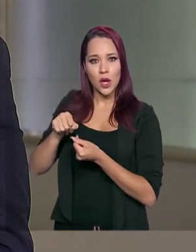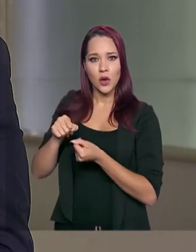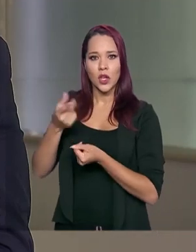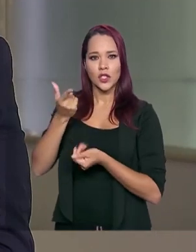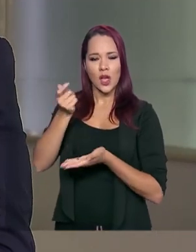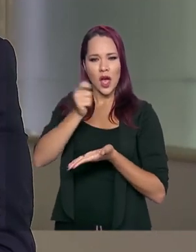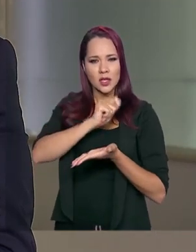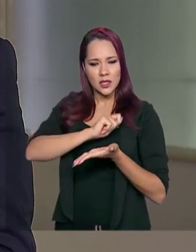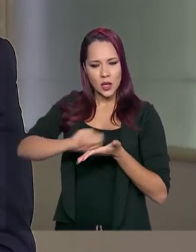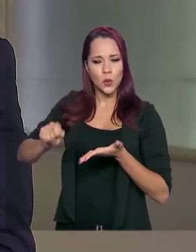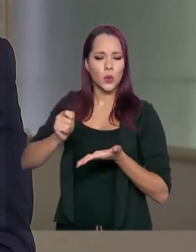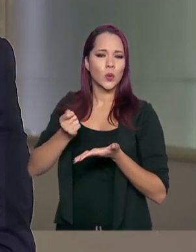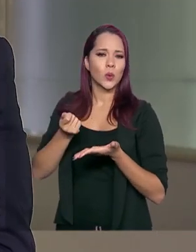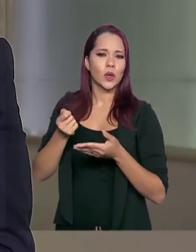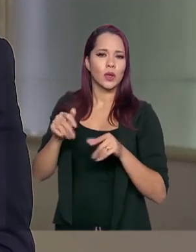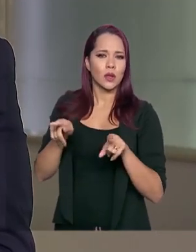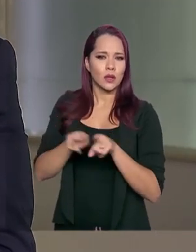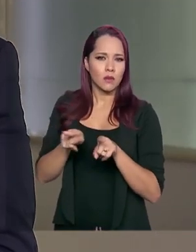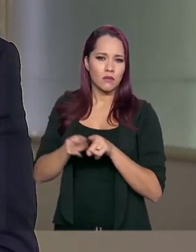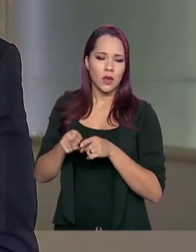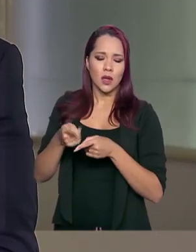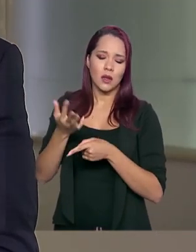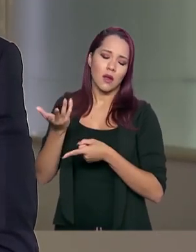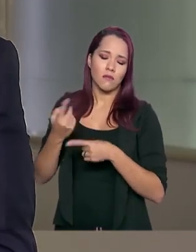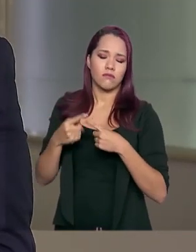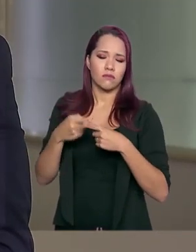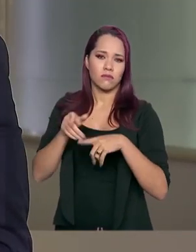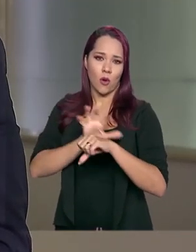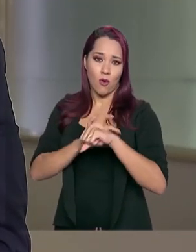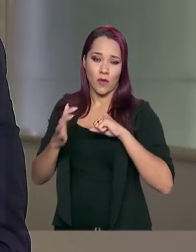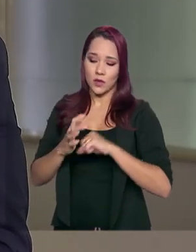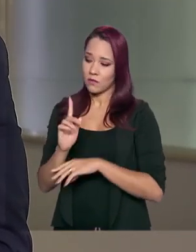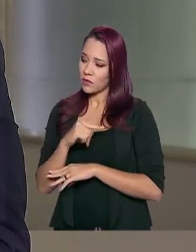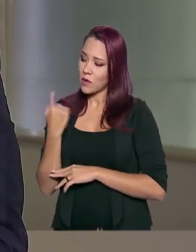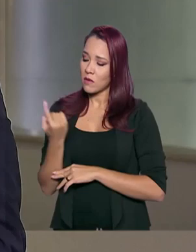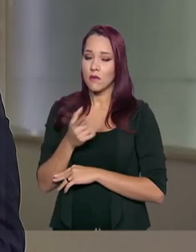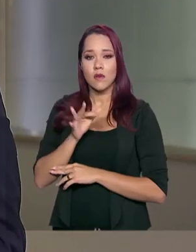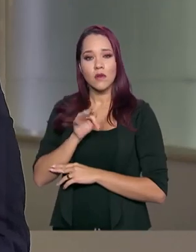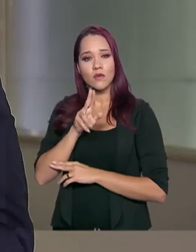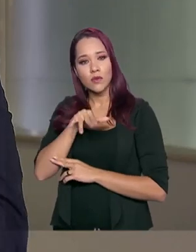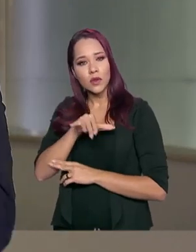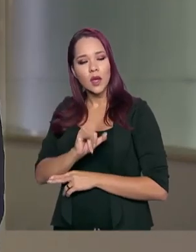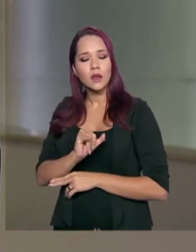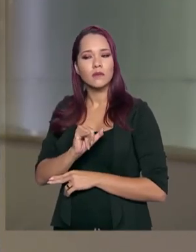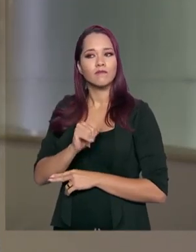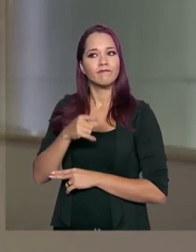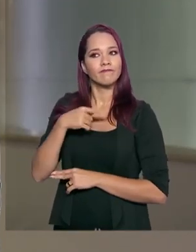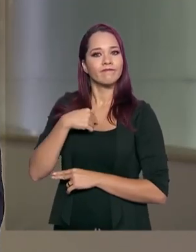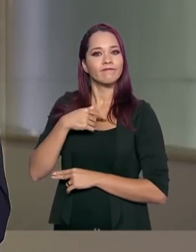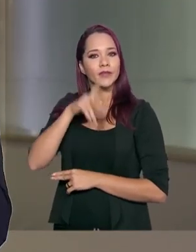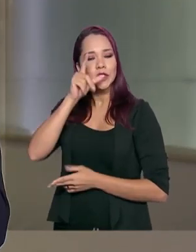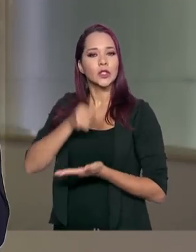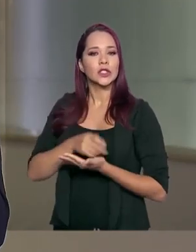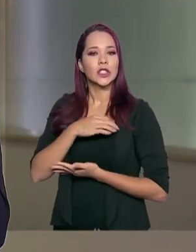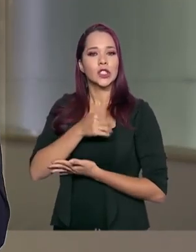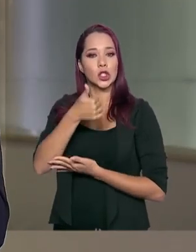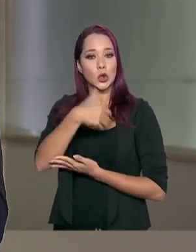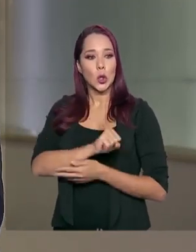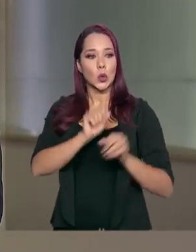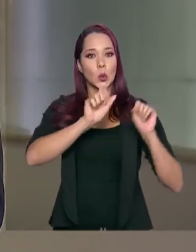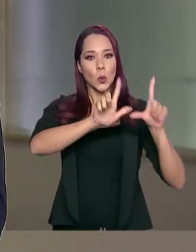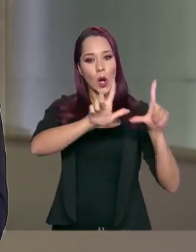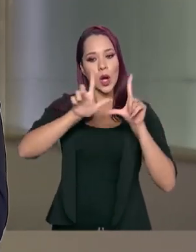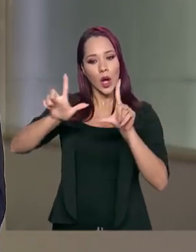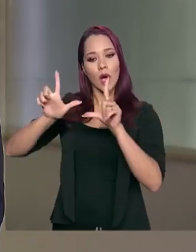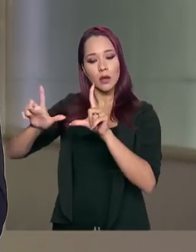assinaturas em razão do Covid. Nós, enquanto FUNAI, tomamos a iniciativa, nós tínhamos lá 18 quadros dele